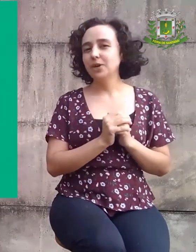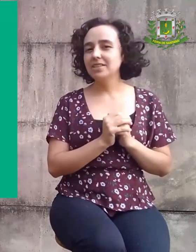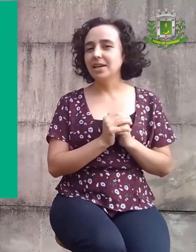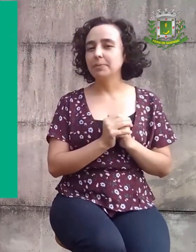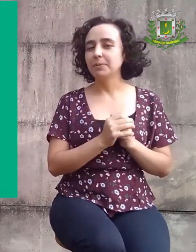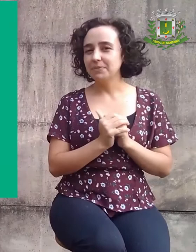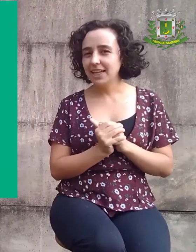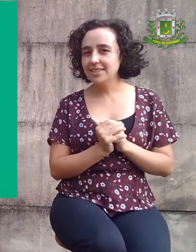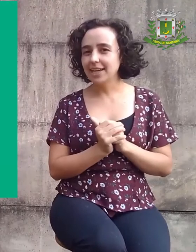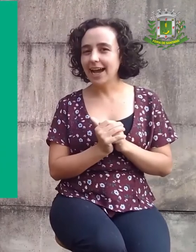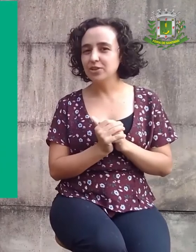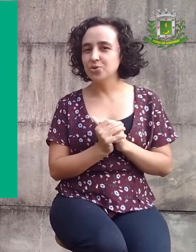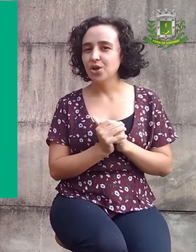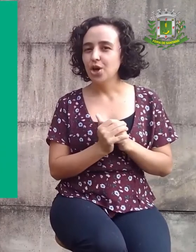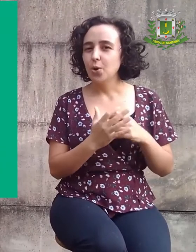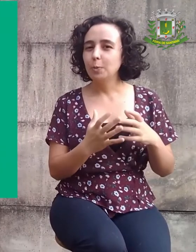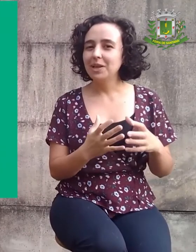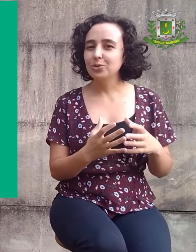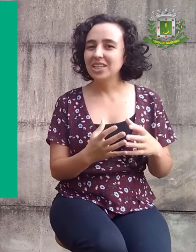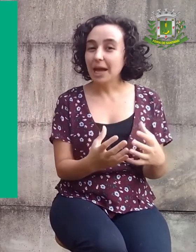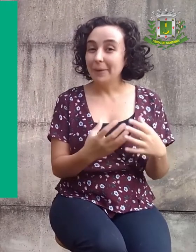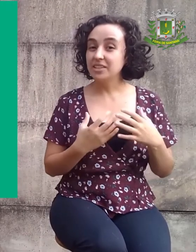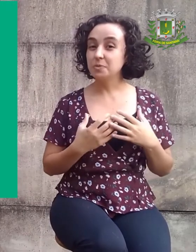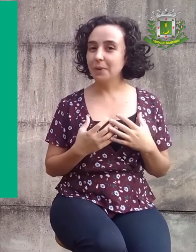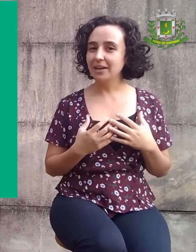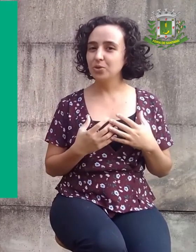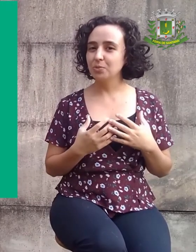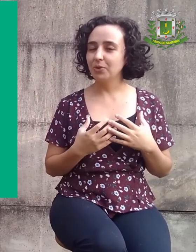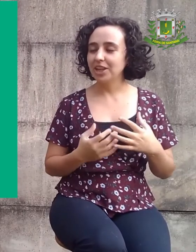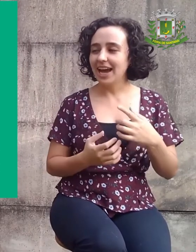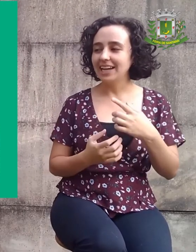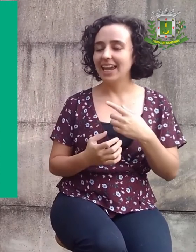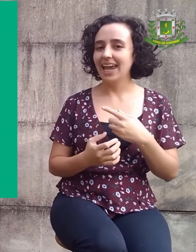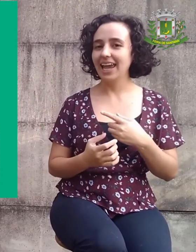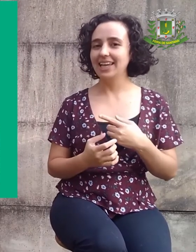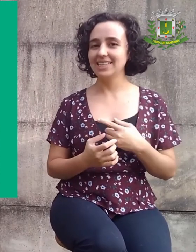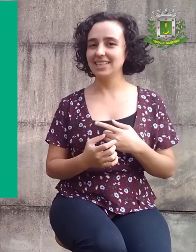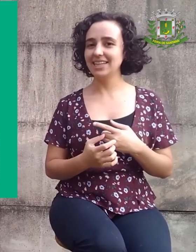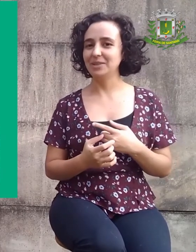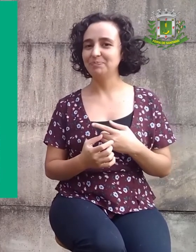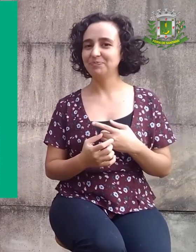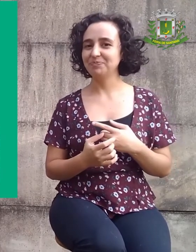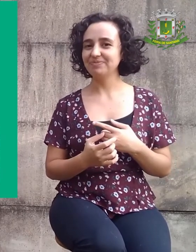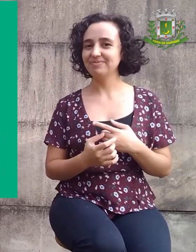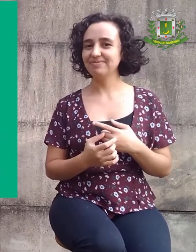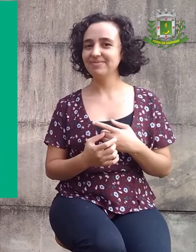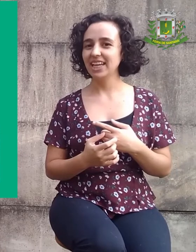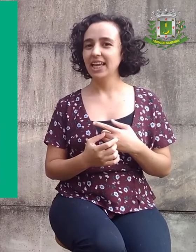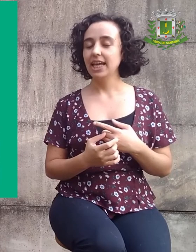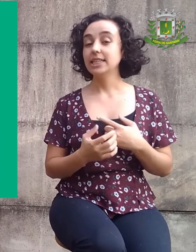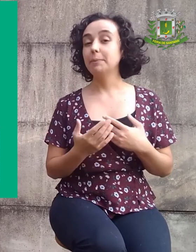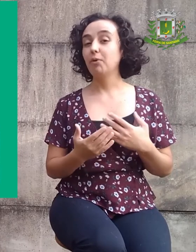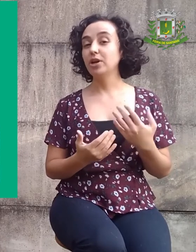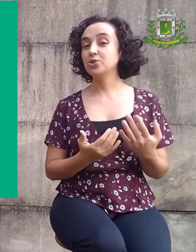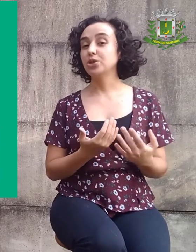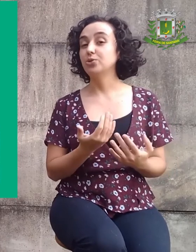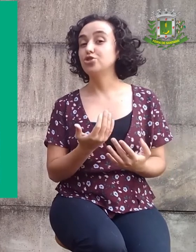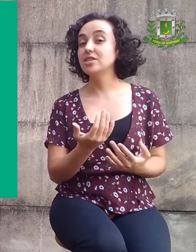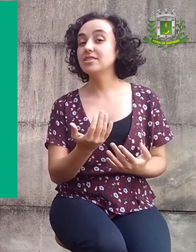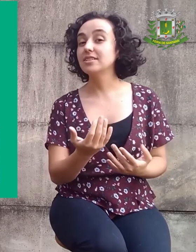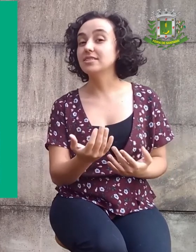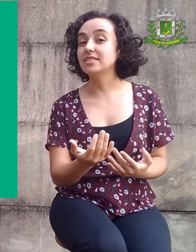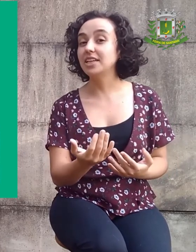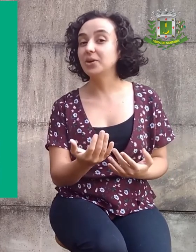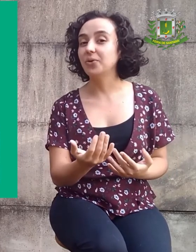Então, por exemplo, nesse caso, o plano que está mais perto do meu olhar é esse daqui. Depois,